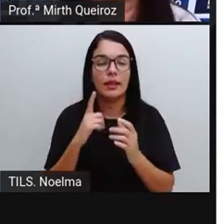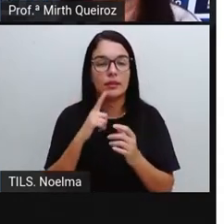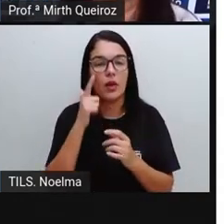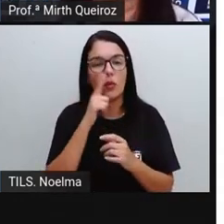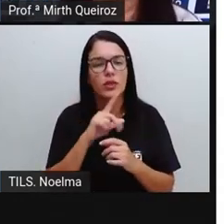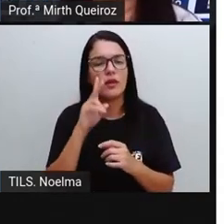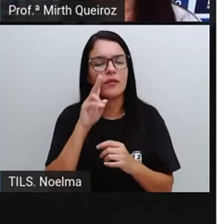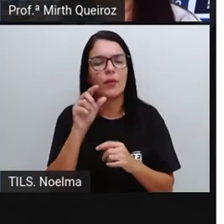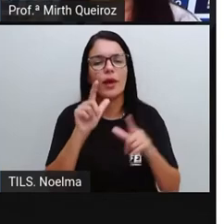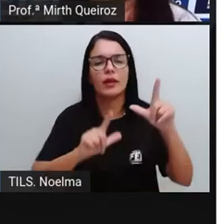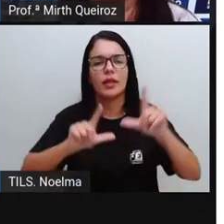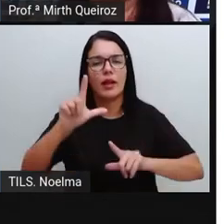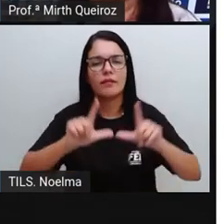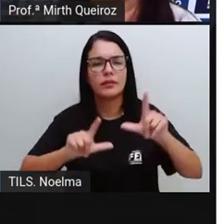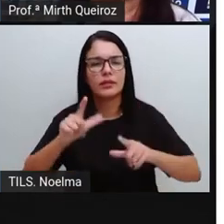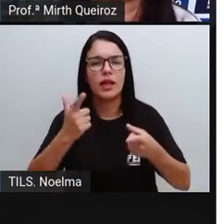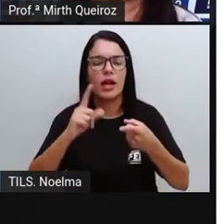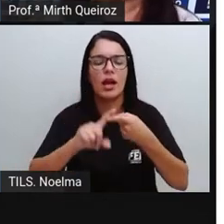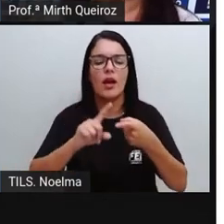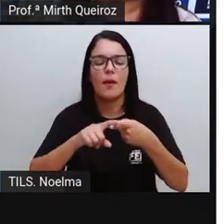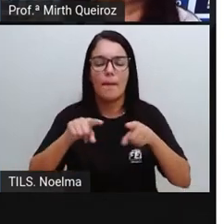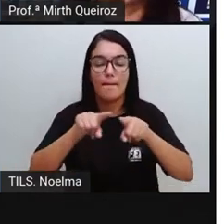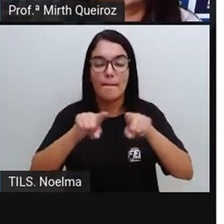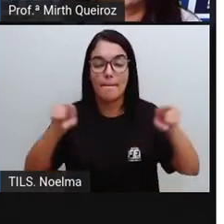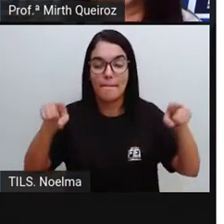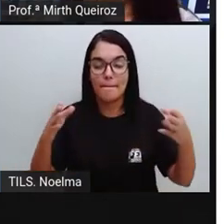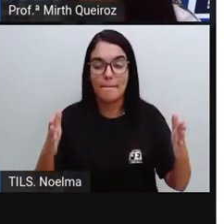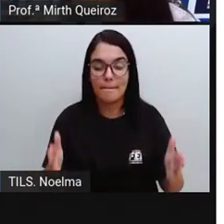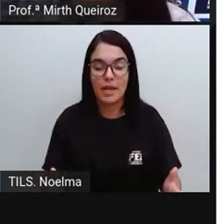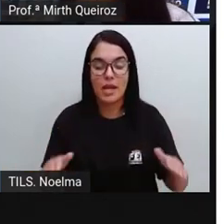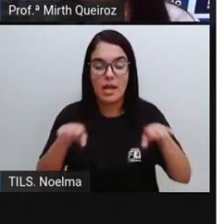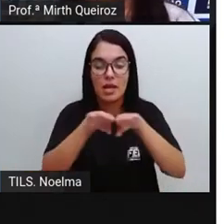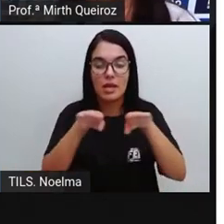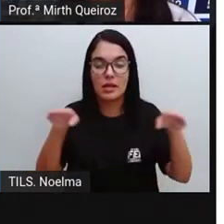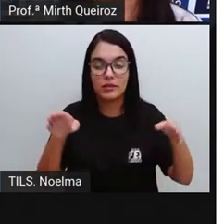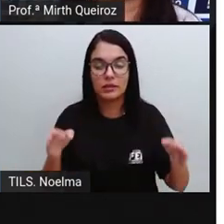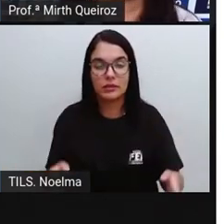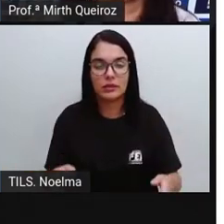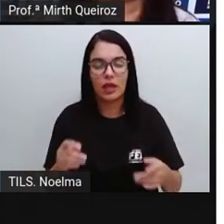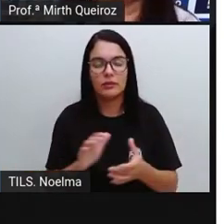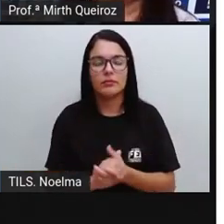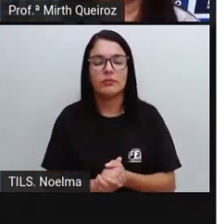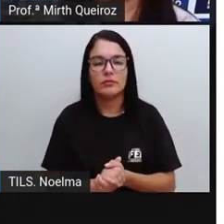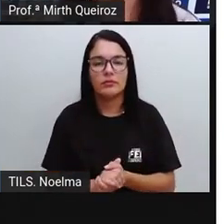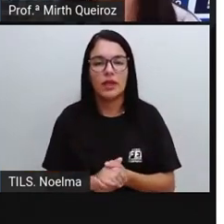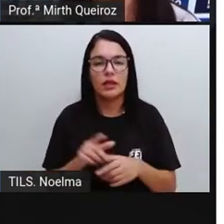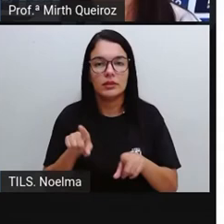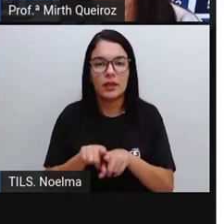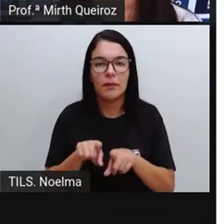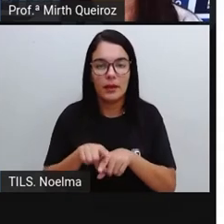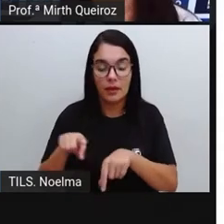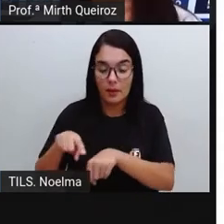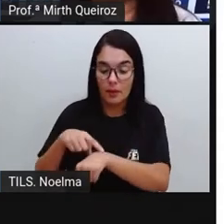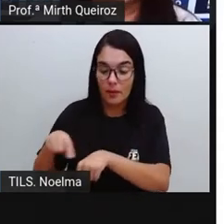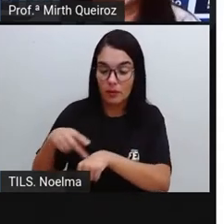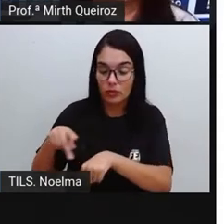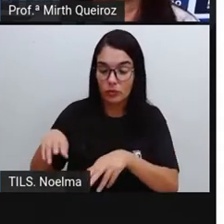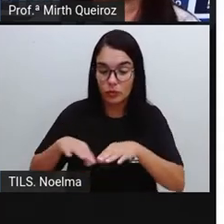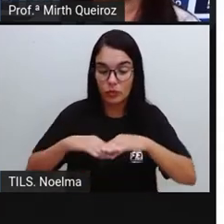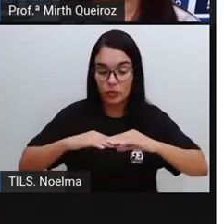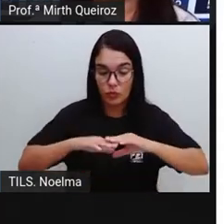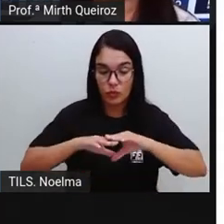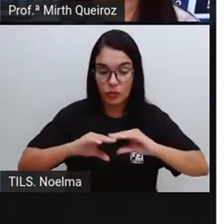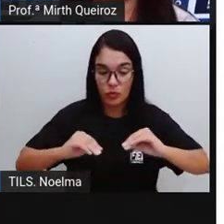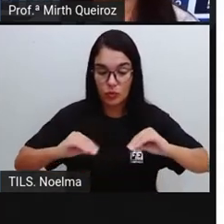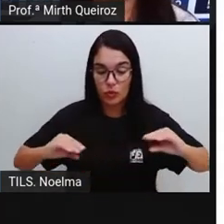na televisão, gente consegue ver na nossa mesa, no piso, na cerâmica, a geladeira,